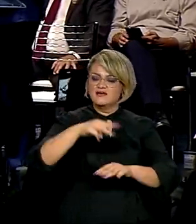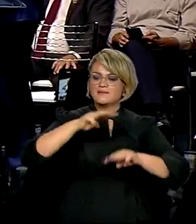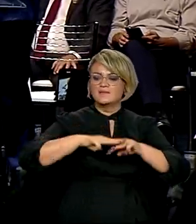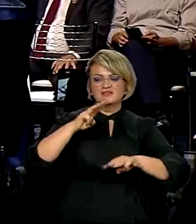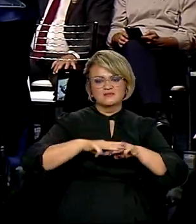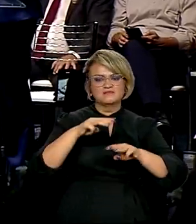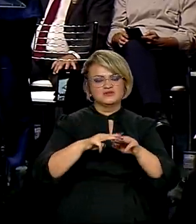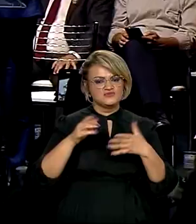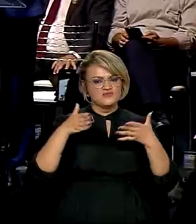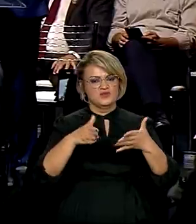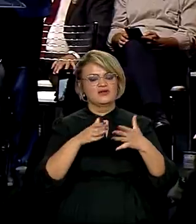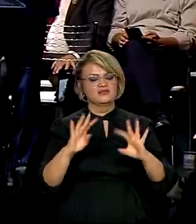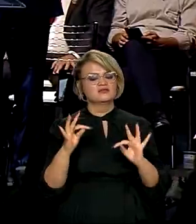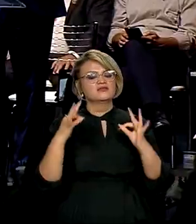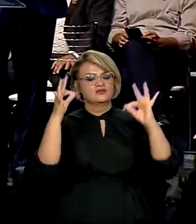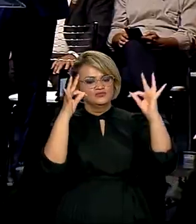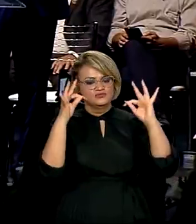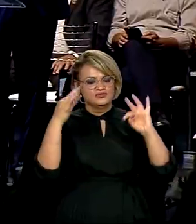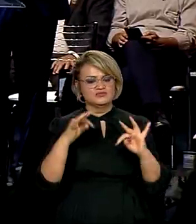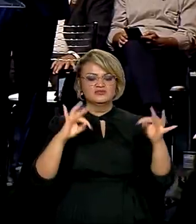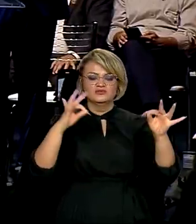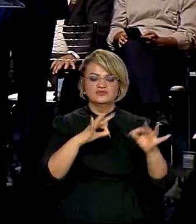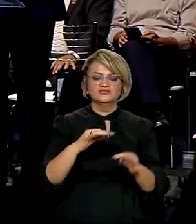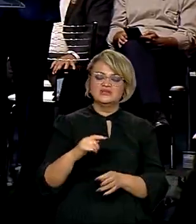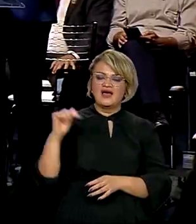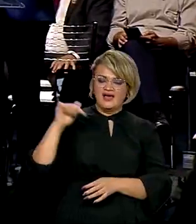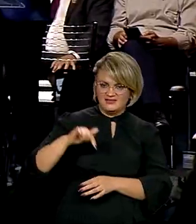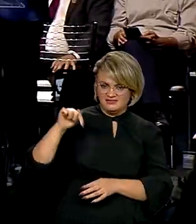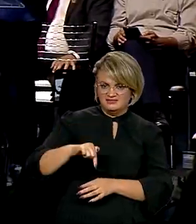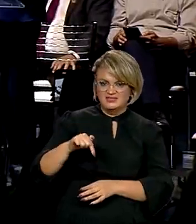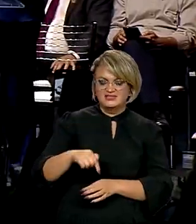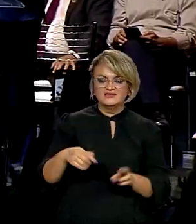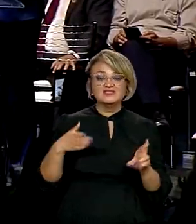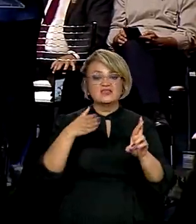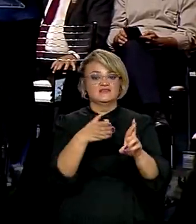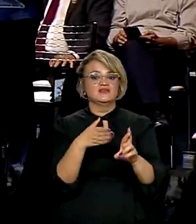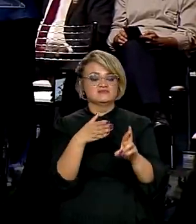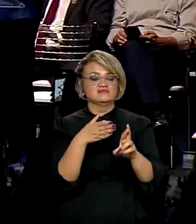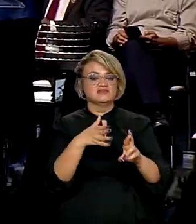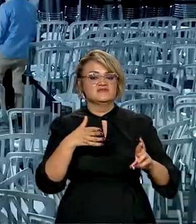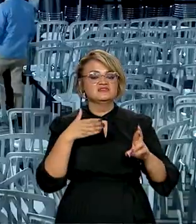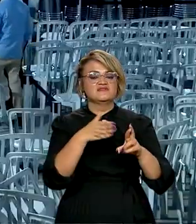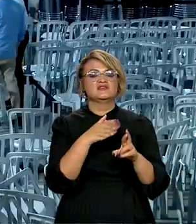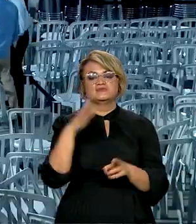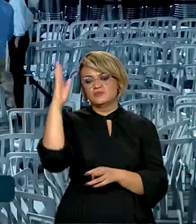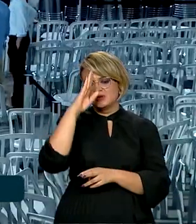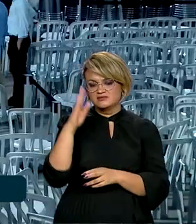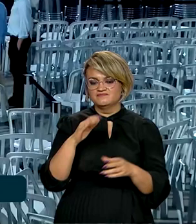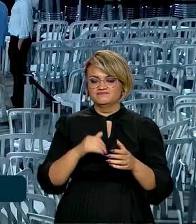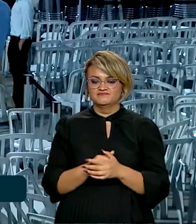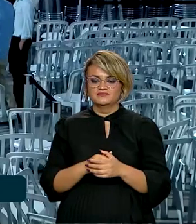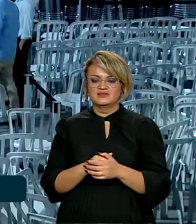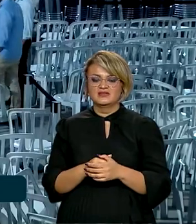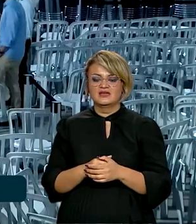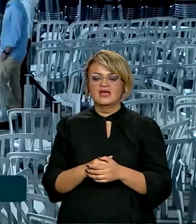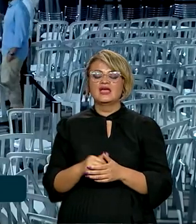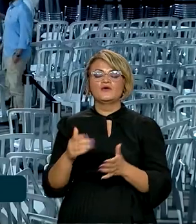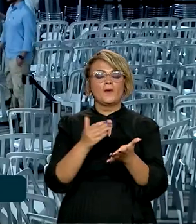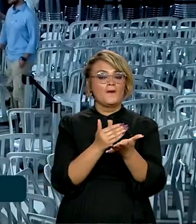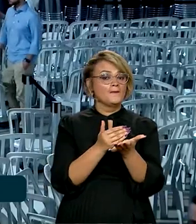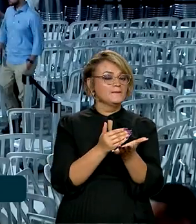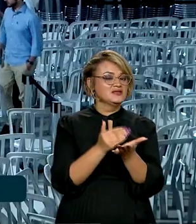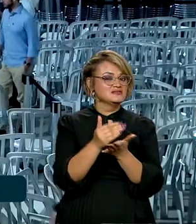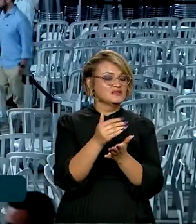inovação e tecnologia aqui, que será referência para o Brasil. Com previsão de abertura em